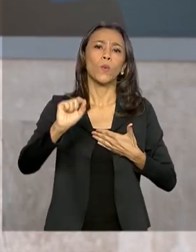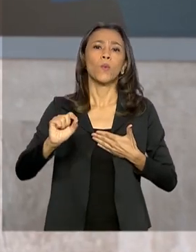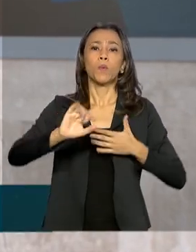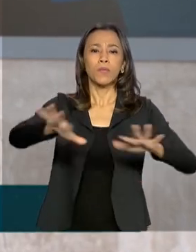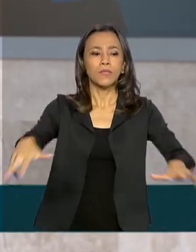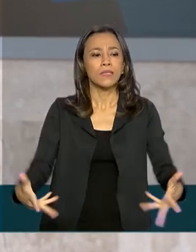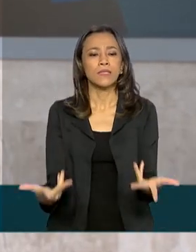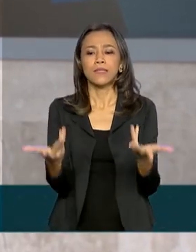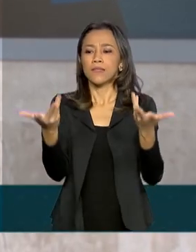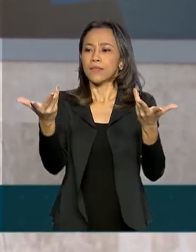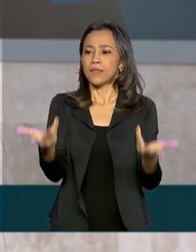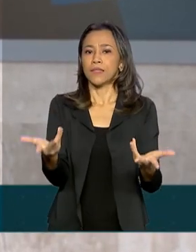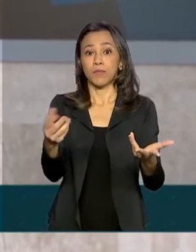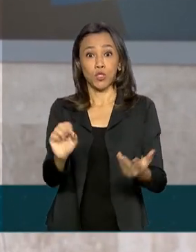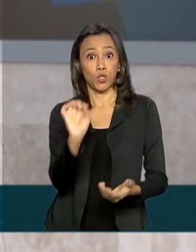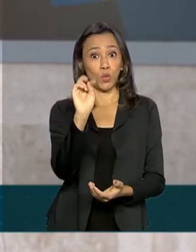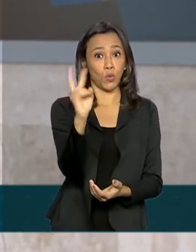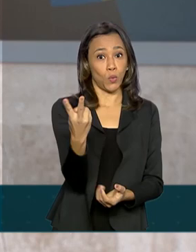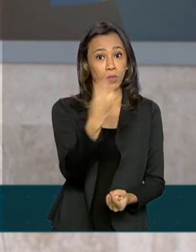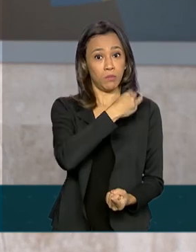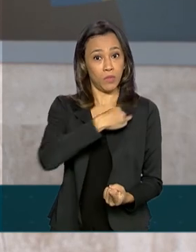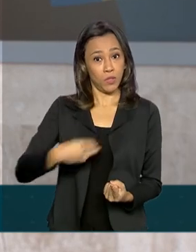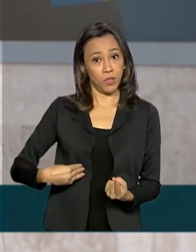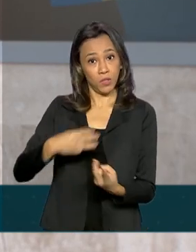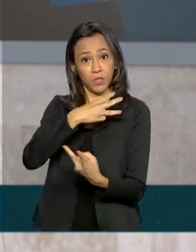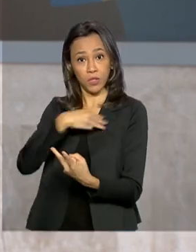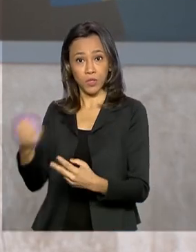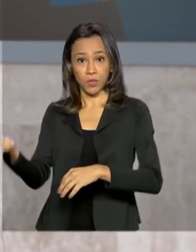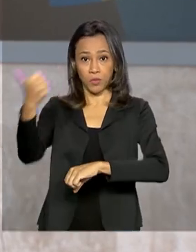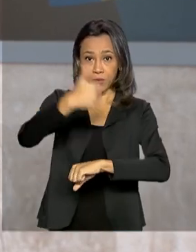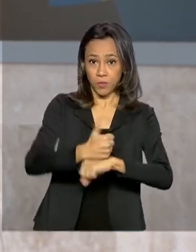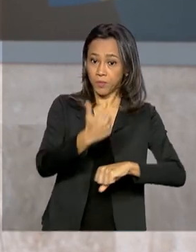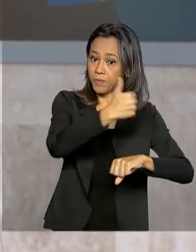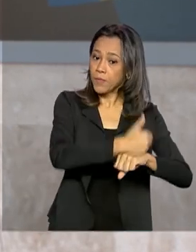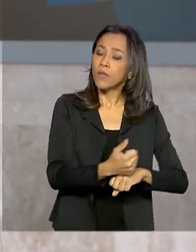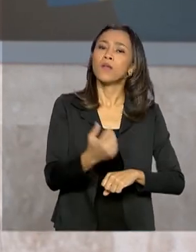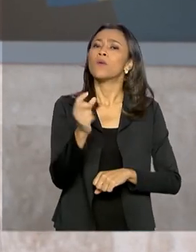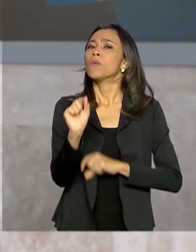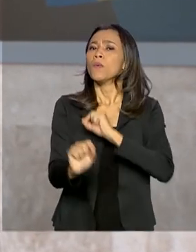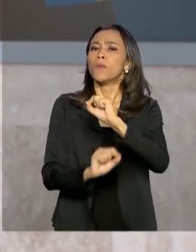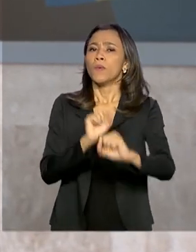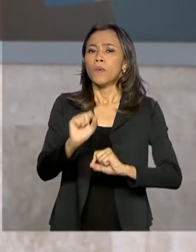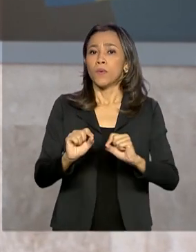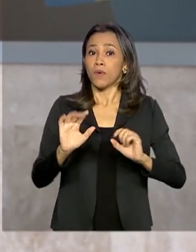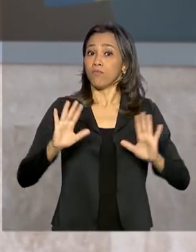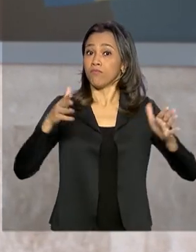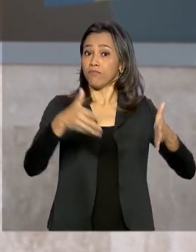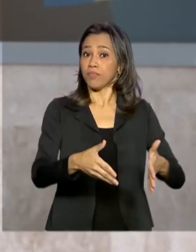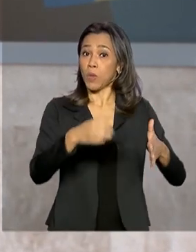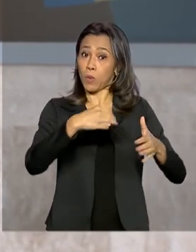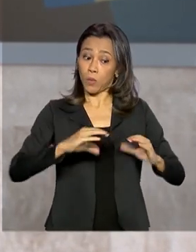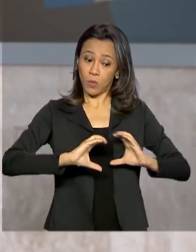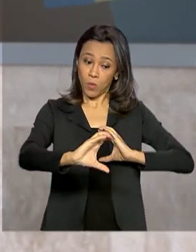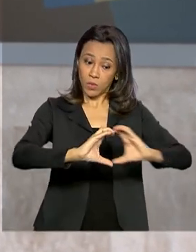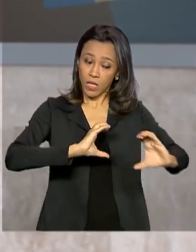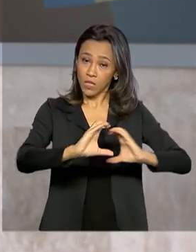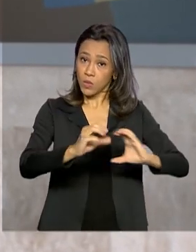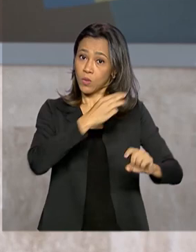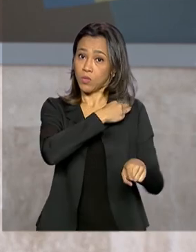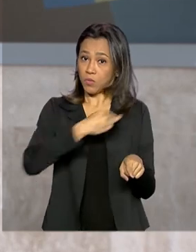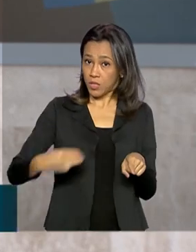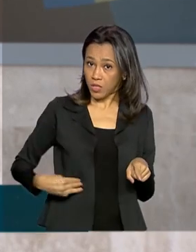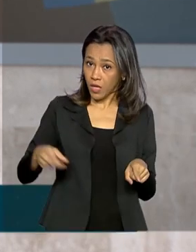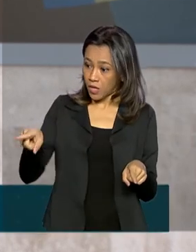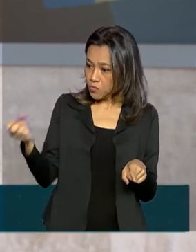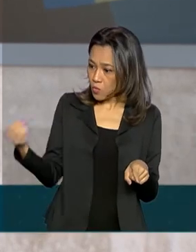posse de dois ministros. O deputado federal Fábio Faria assume o Ministério das Comunicações, essa pasta que foi